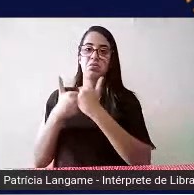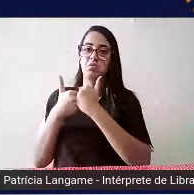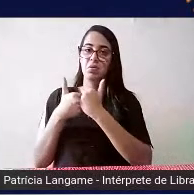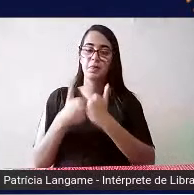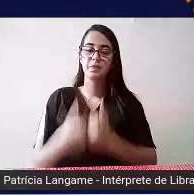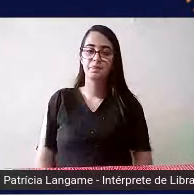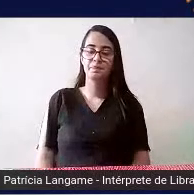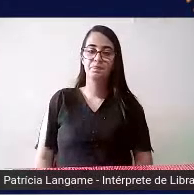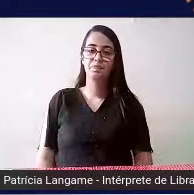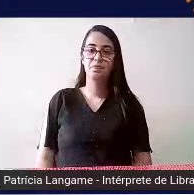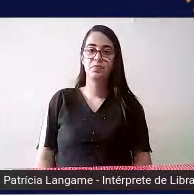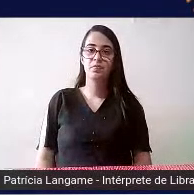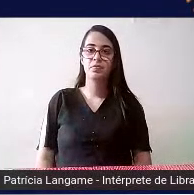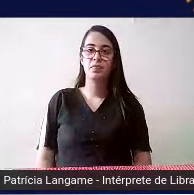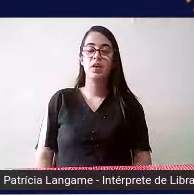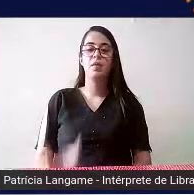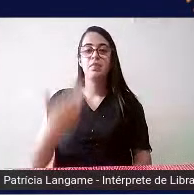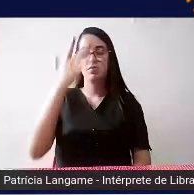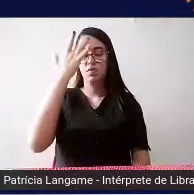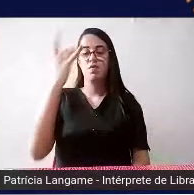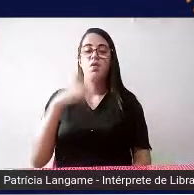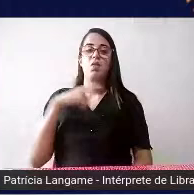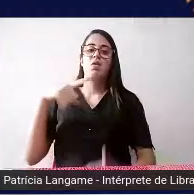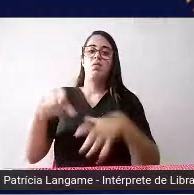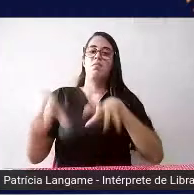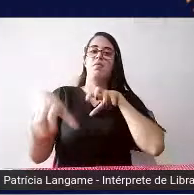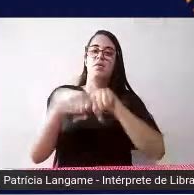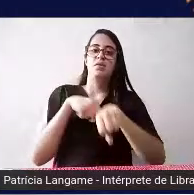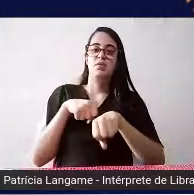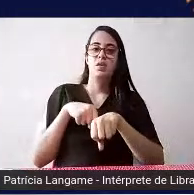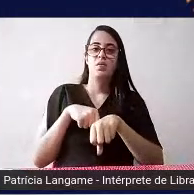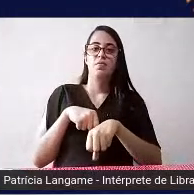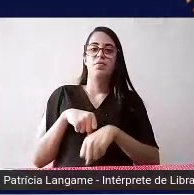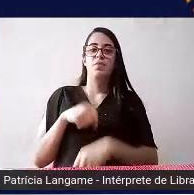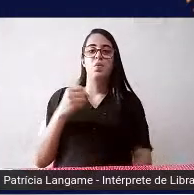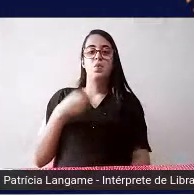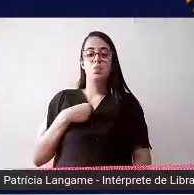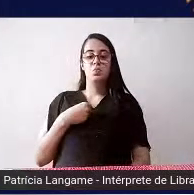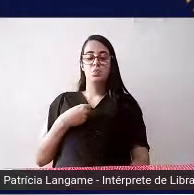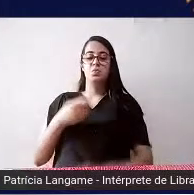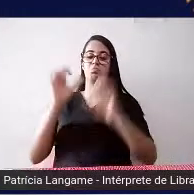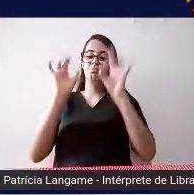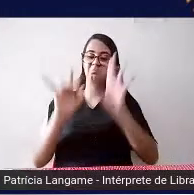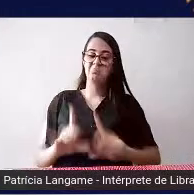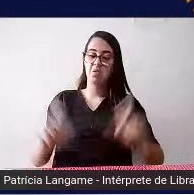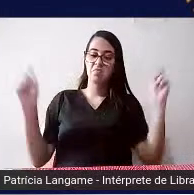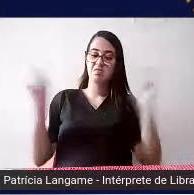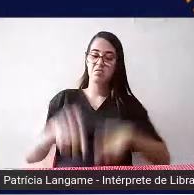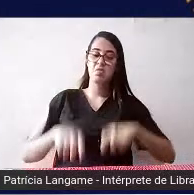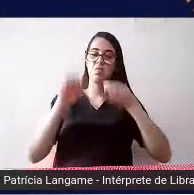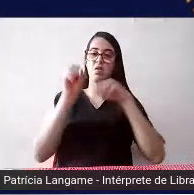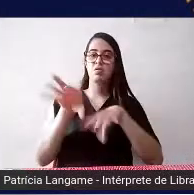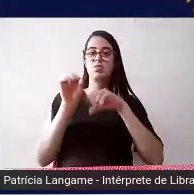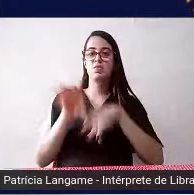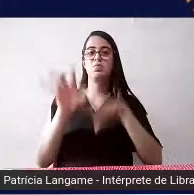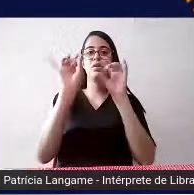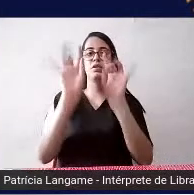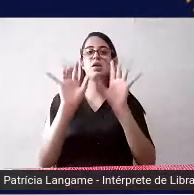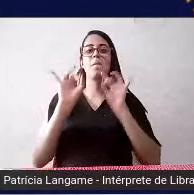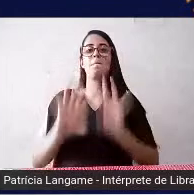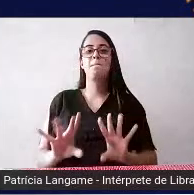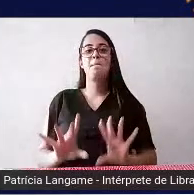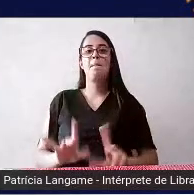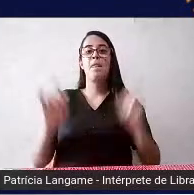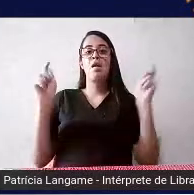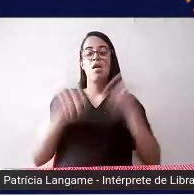enfim alguém com formação em ou com uma especialização uma capacitação em educação especial de modo que possa